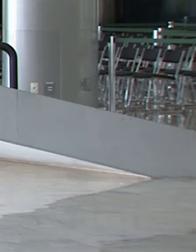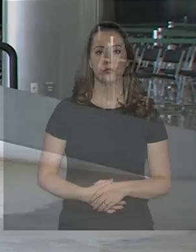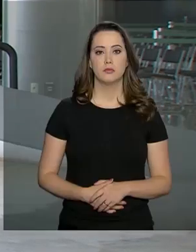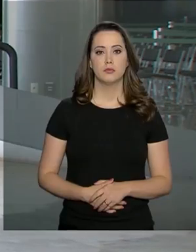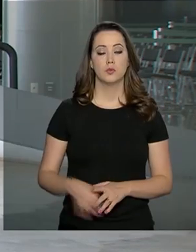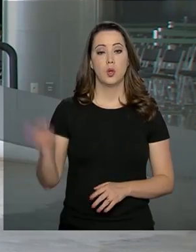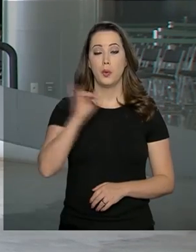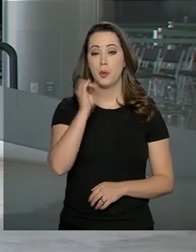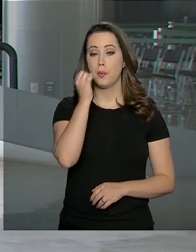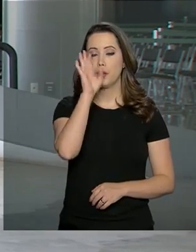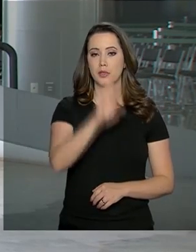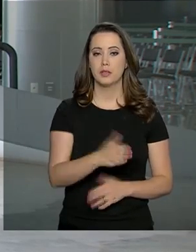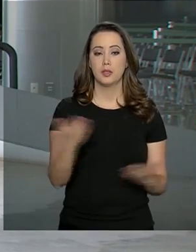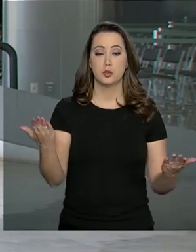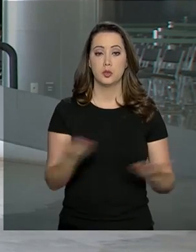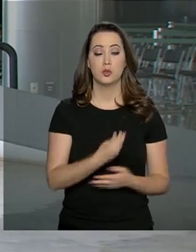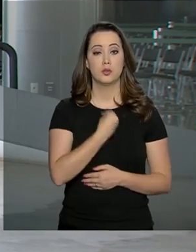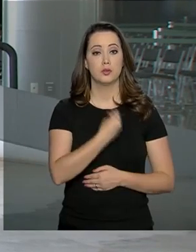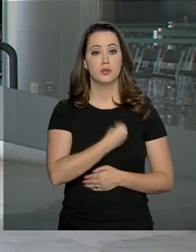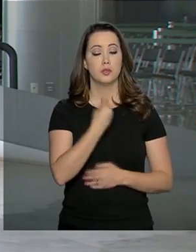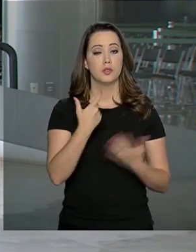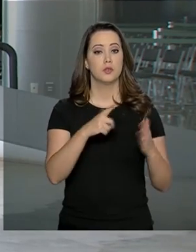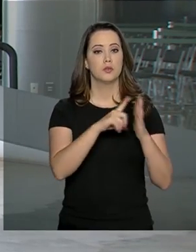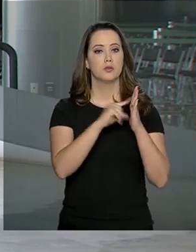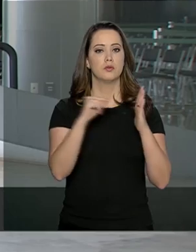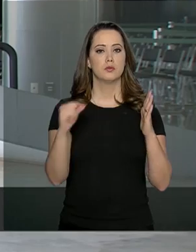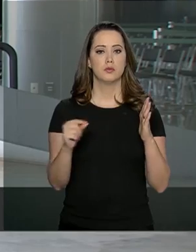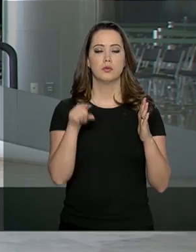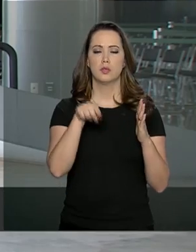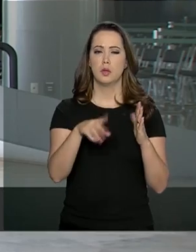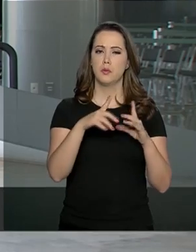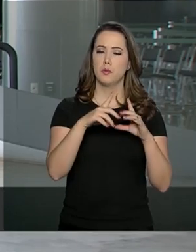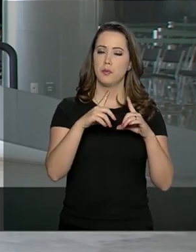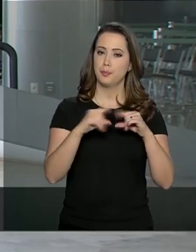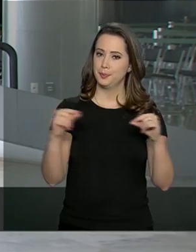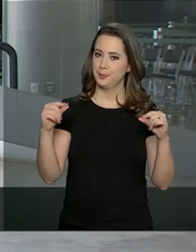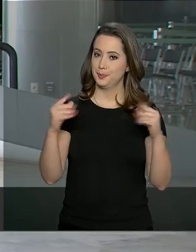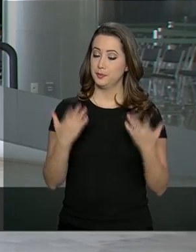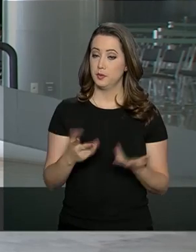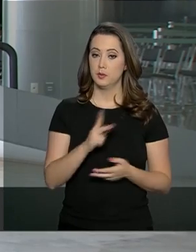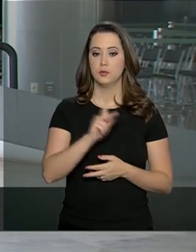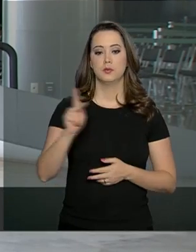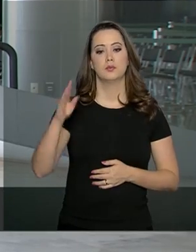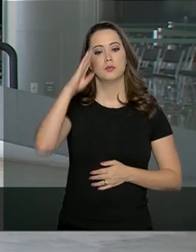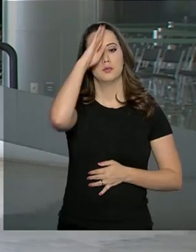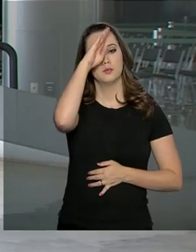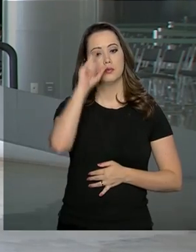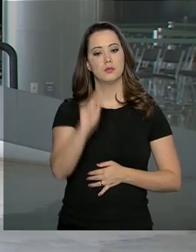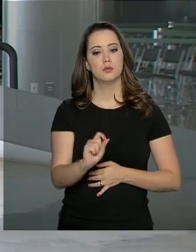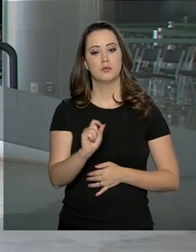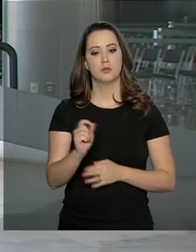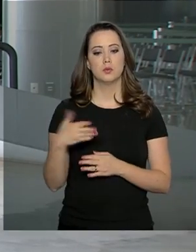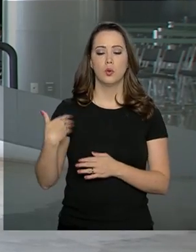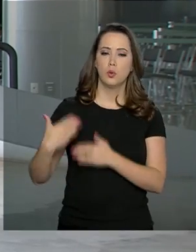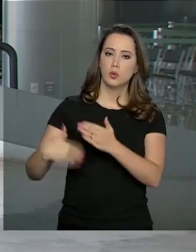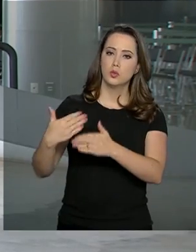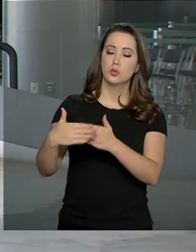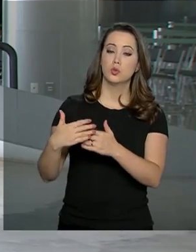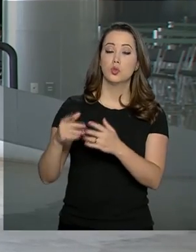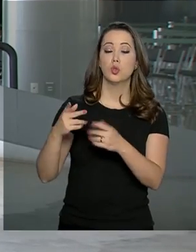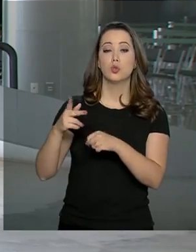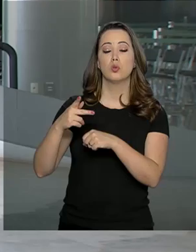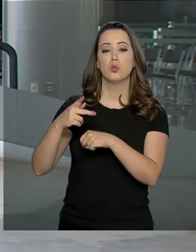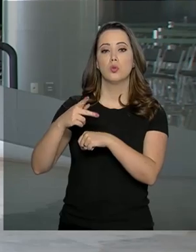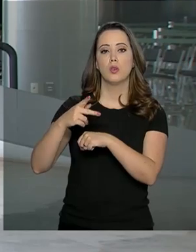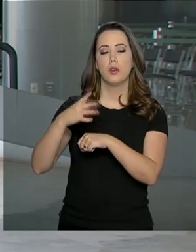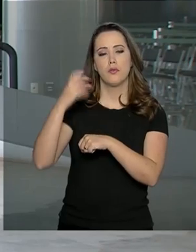Olá, boa tarde. Falamos ao vivo do Palácio do Planalto em Brasília. O presidente Jair Bolsonaro segue em Israel